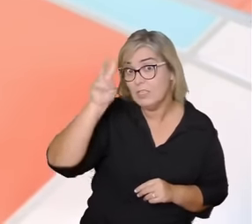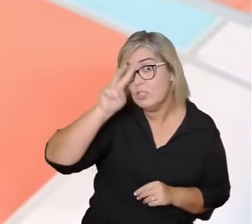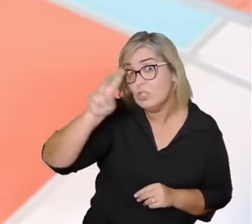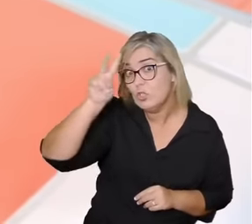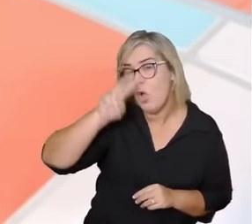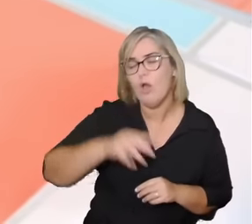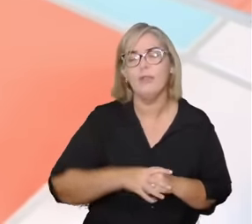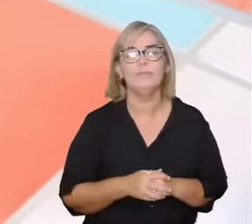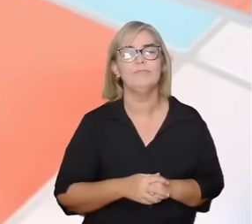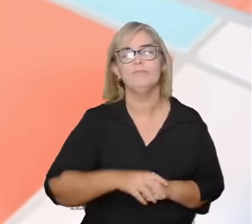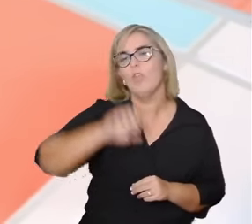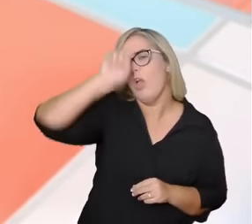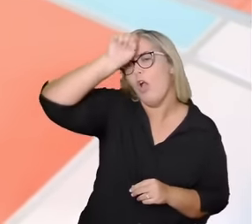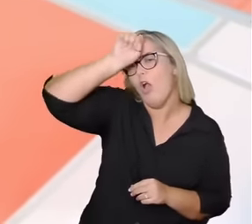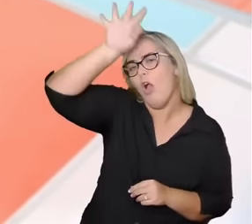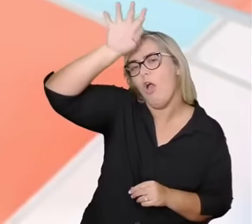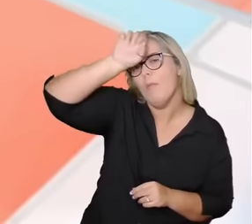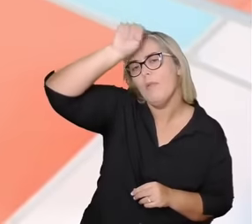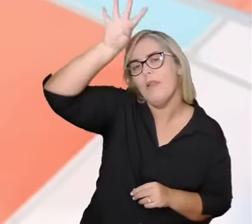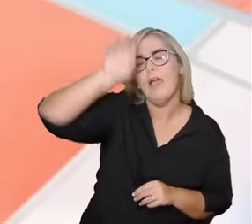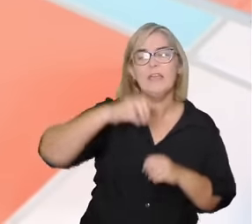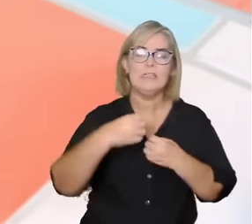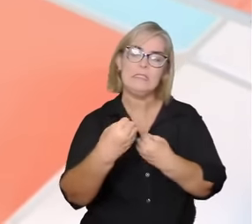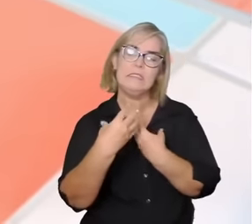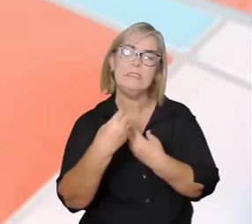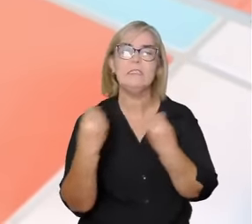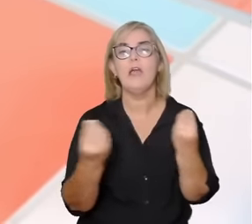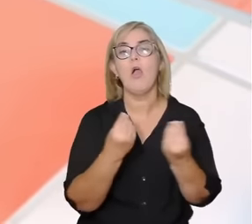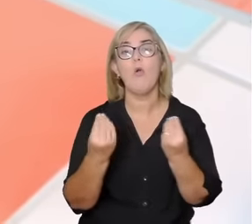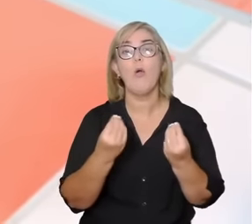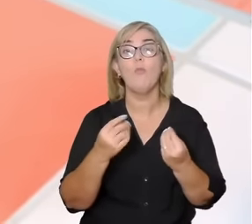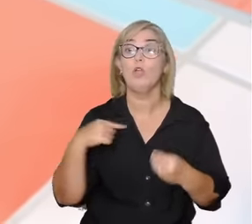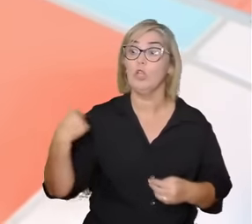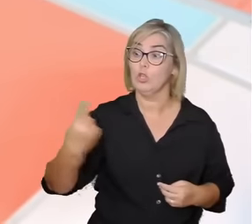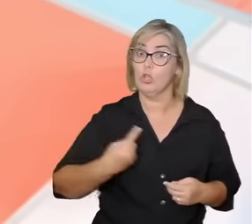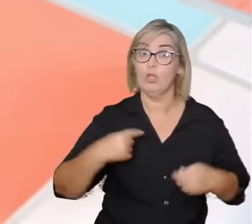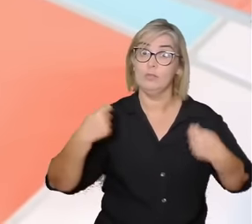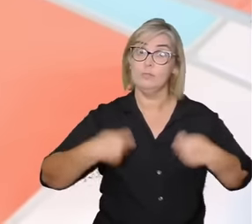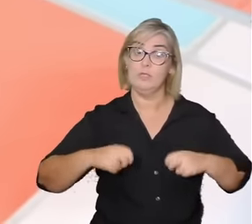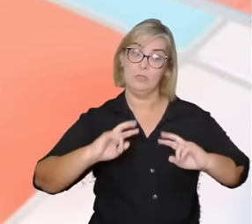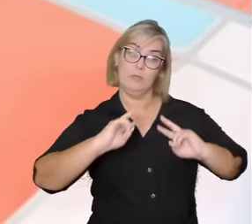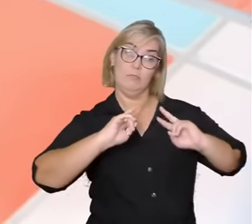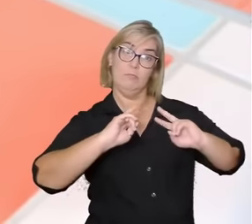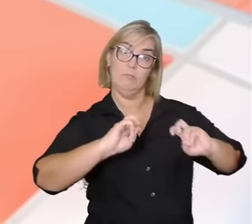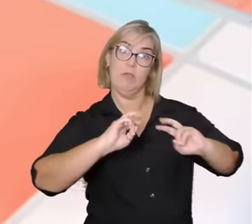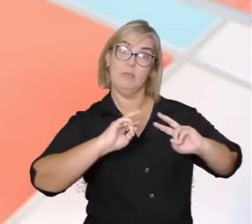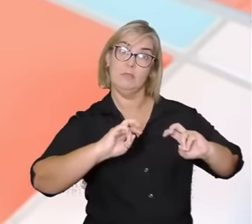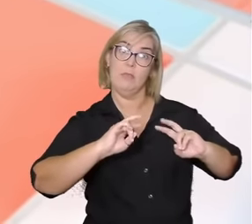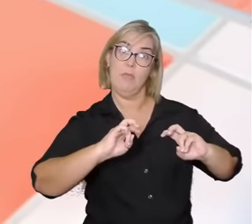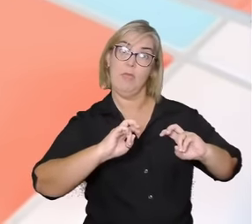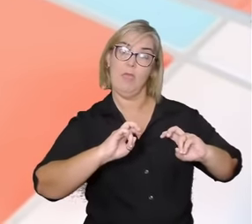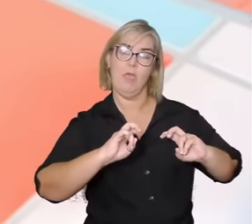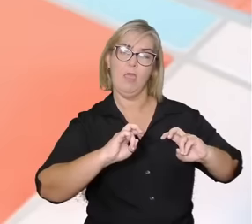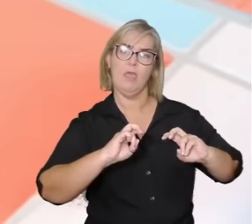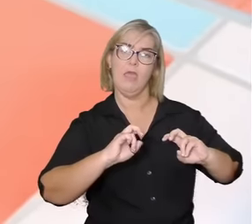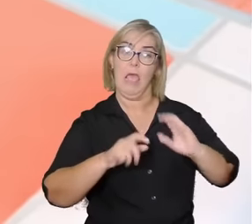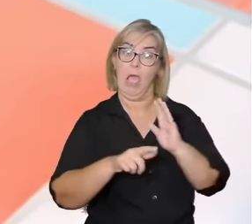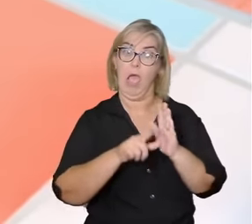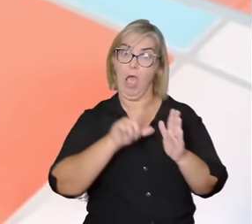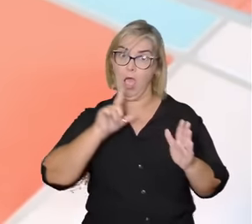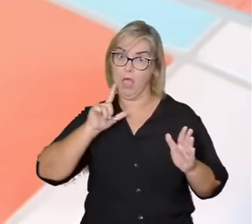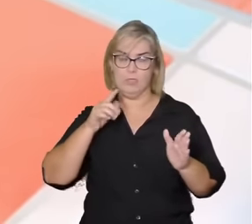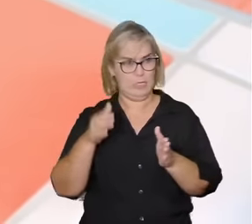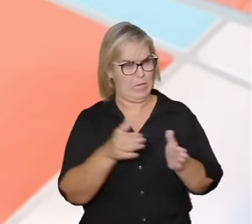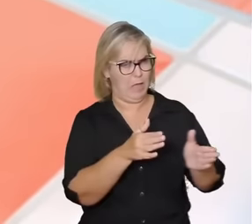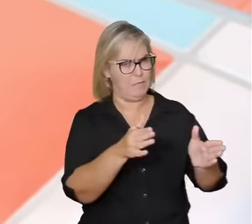de conhecermos nossa própria natureza antes de tomarmos nossas decisões e seguirmos um caminho no amor